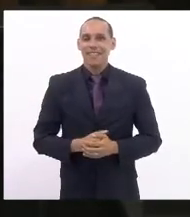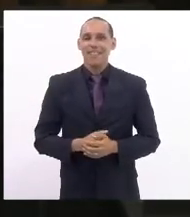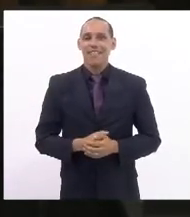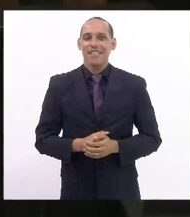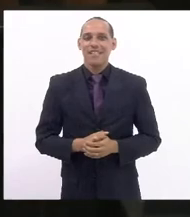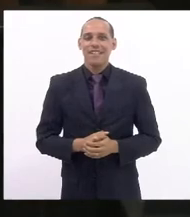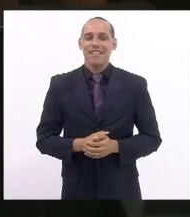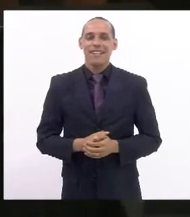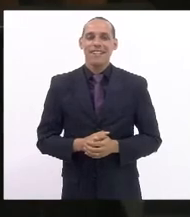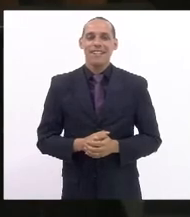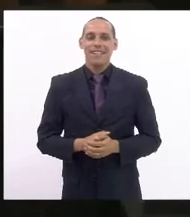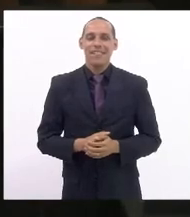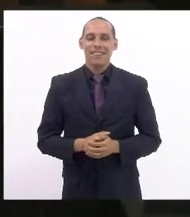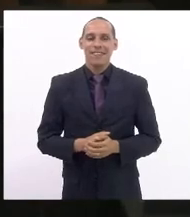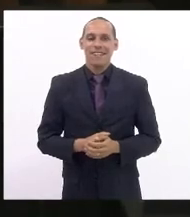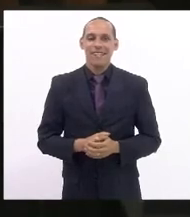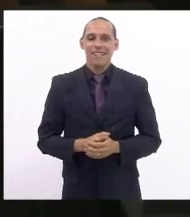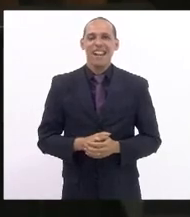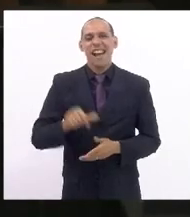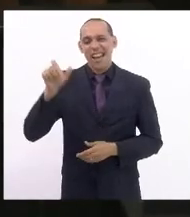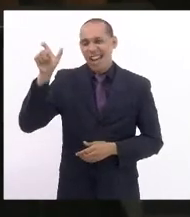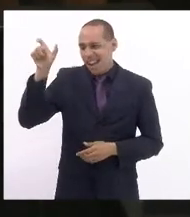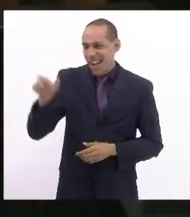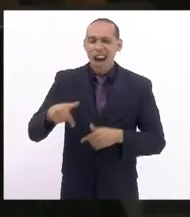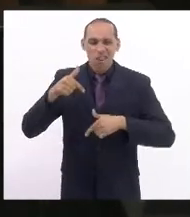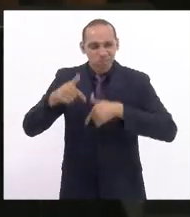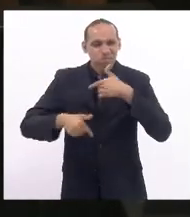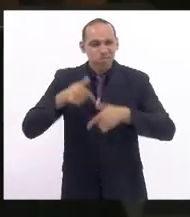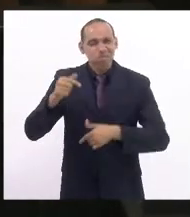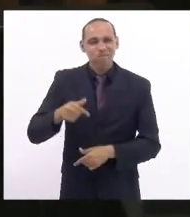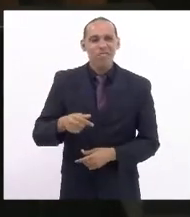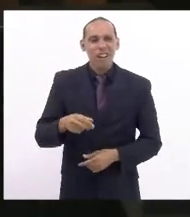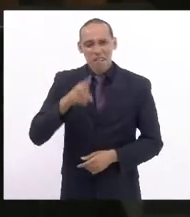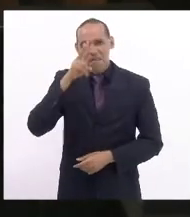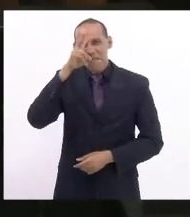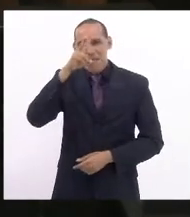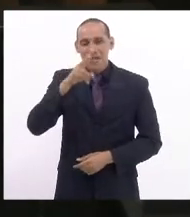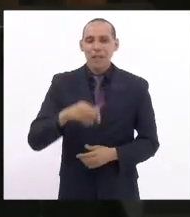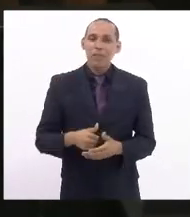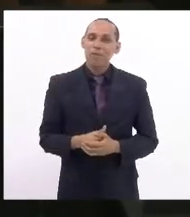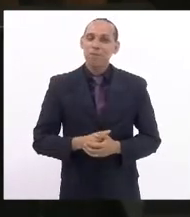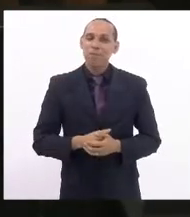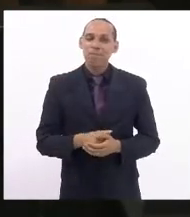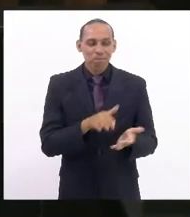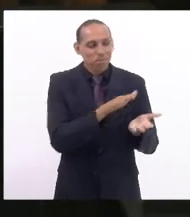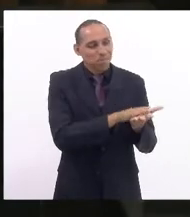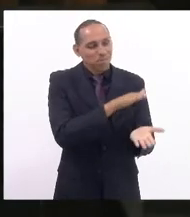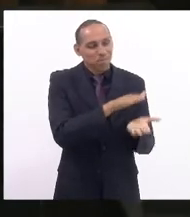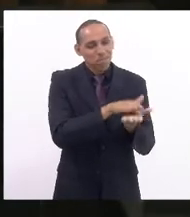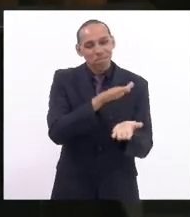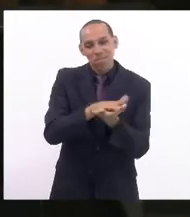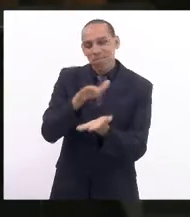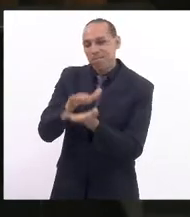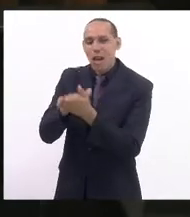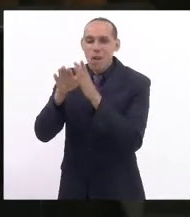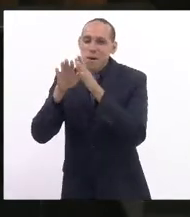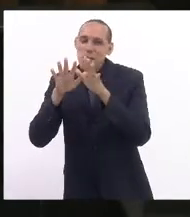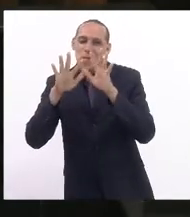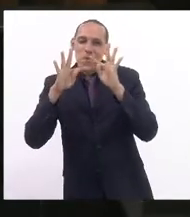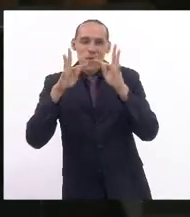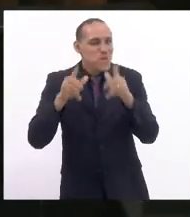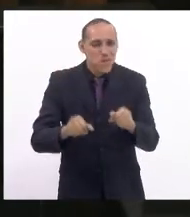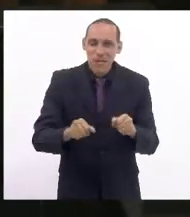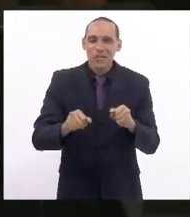atuante. Saudando todas essas deputadas, eu queria também